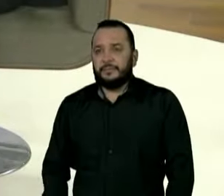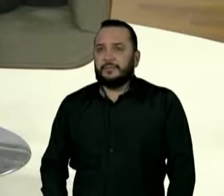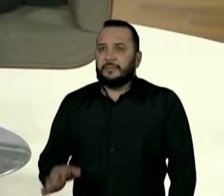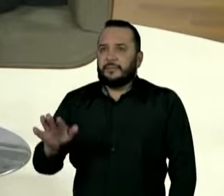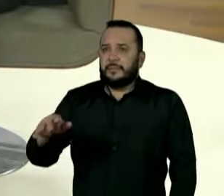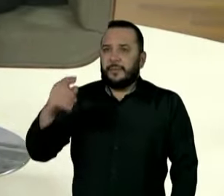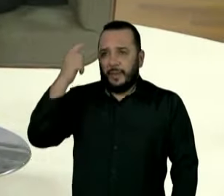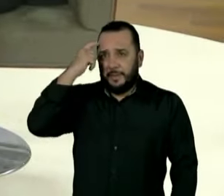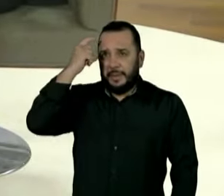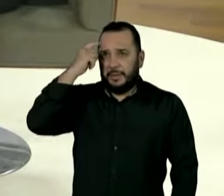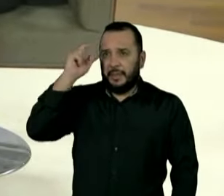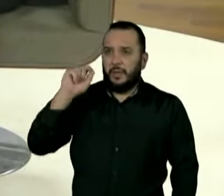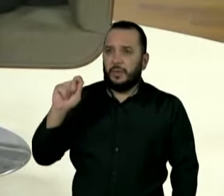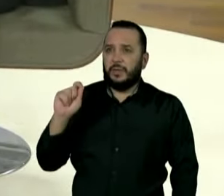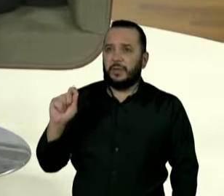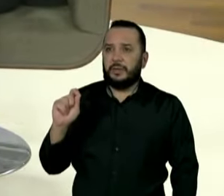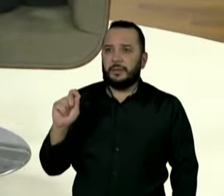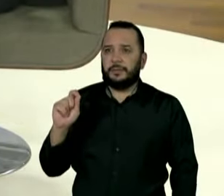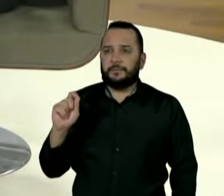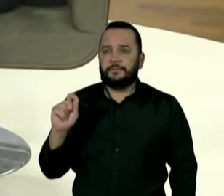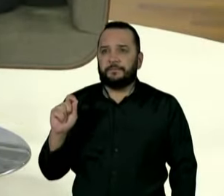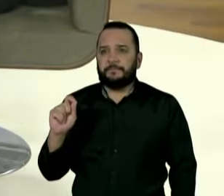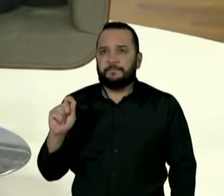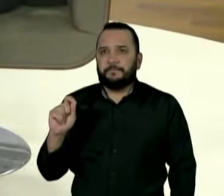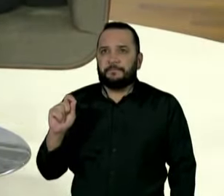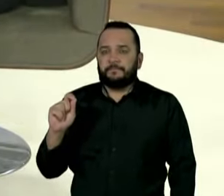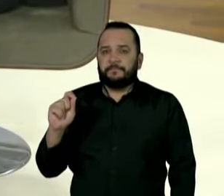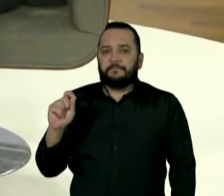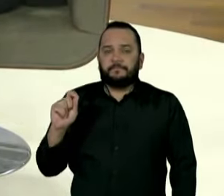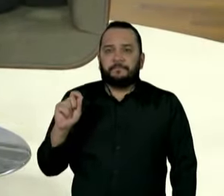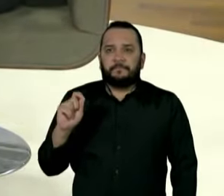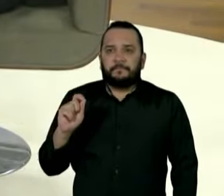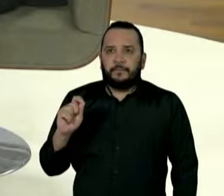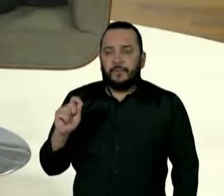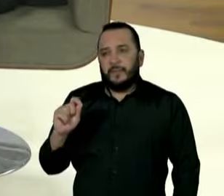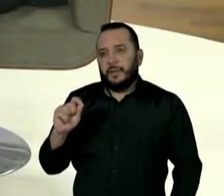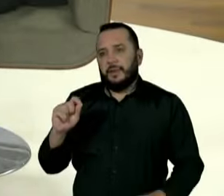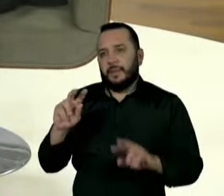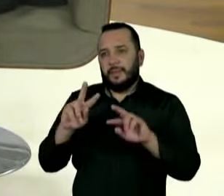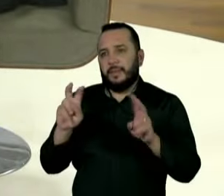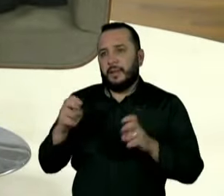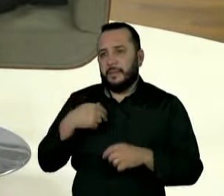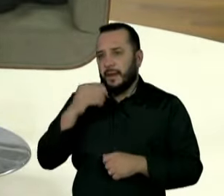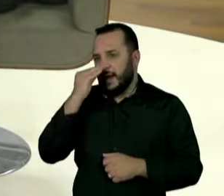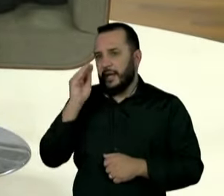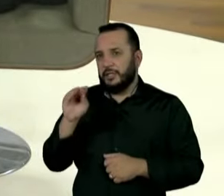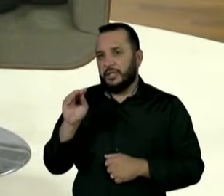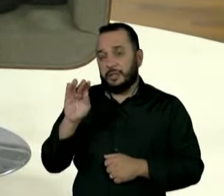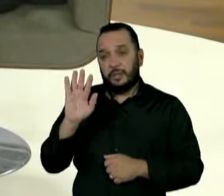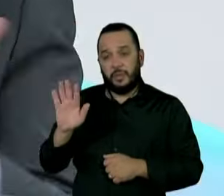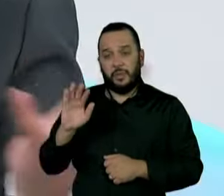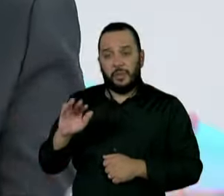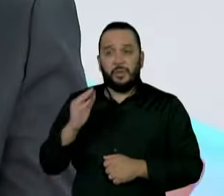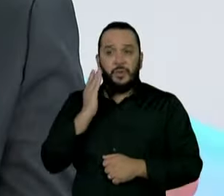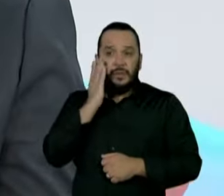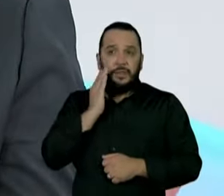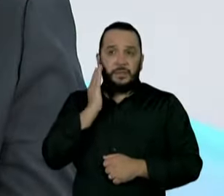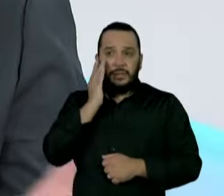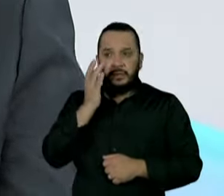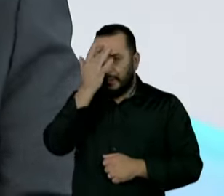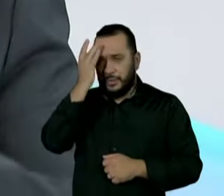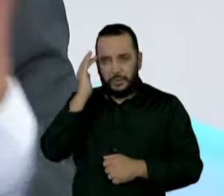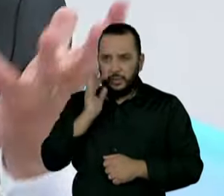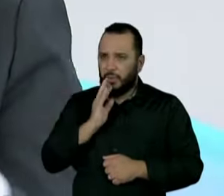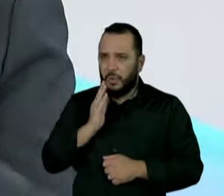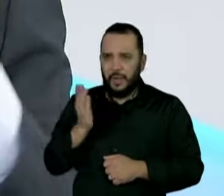se você colocar numa ordem, assim, de rejeição, eu diria que o Tarcísio, como ele ninguém sabe direito quem